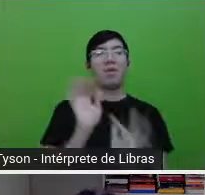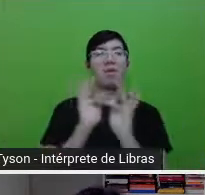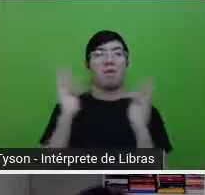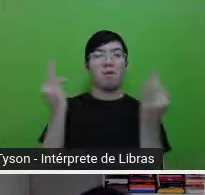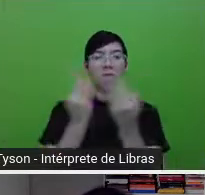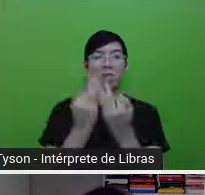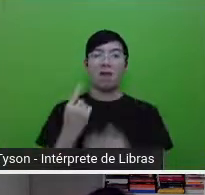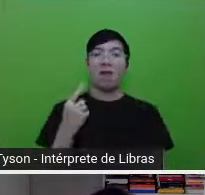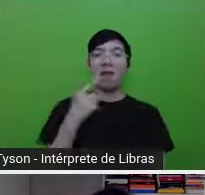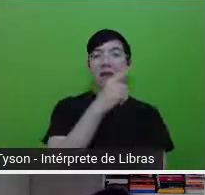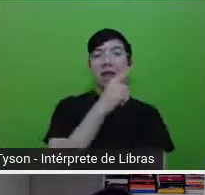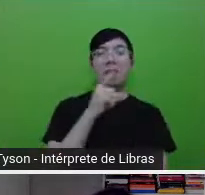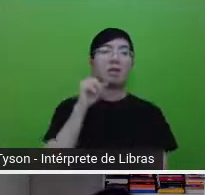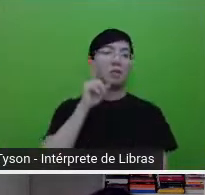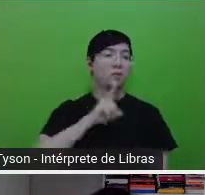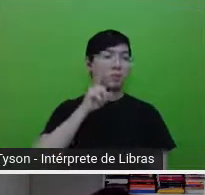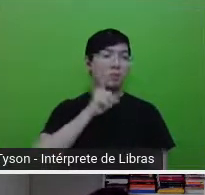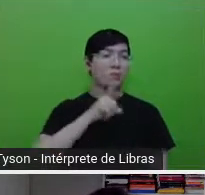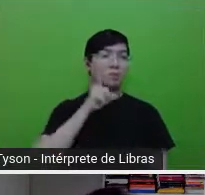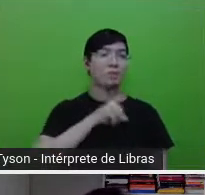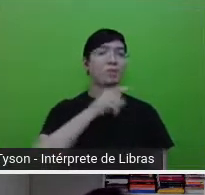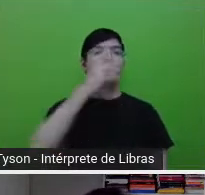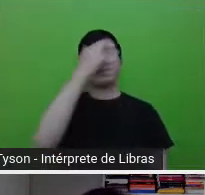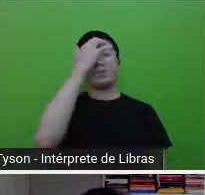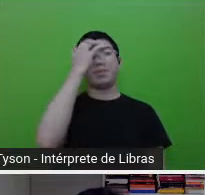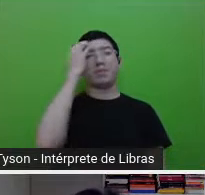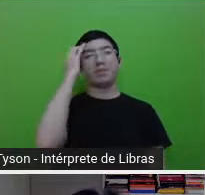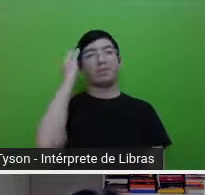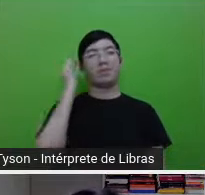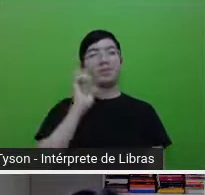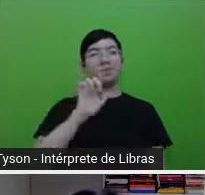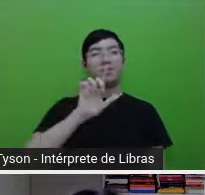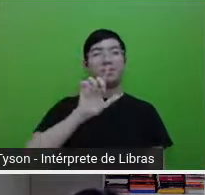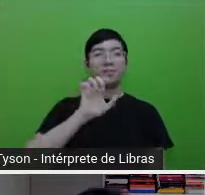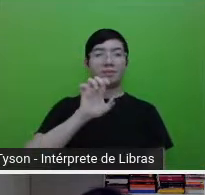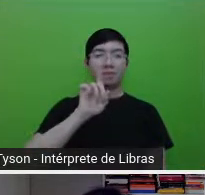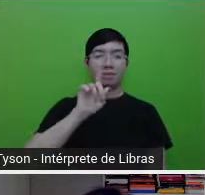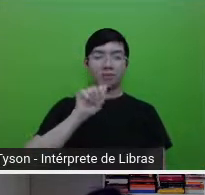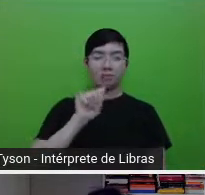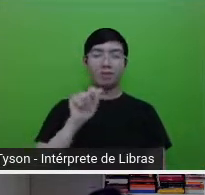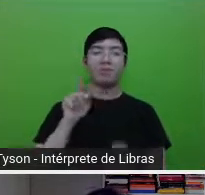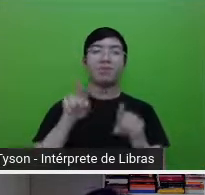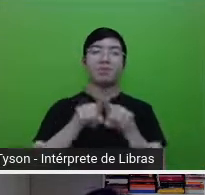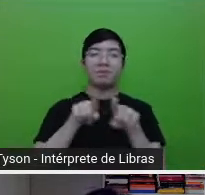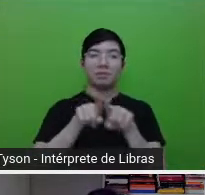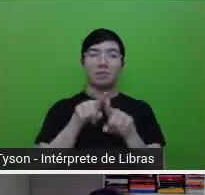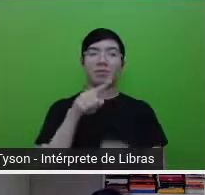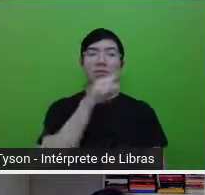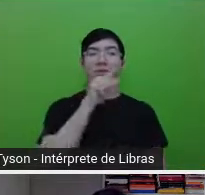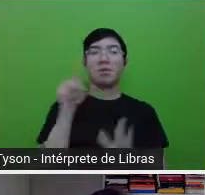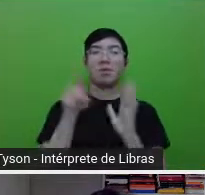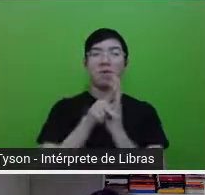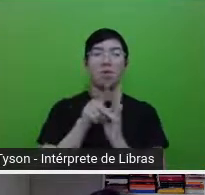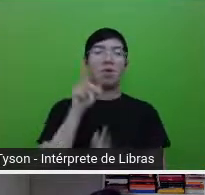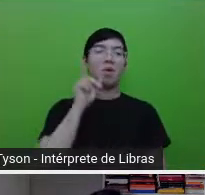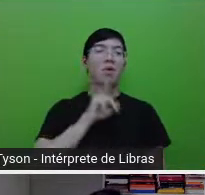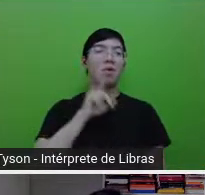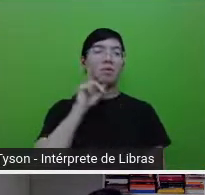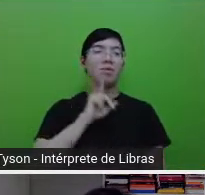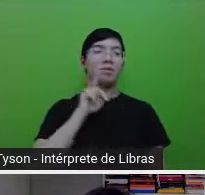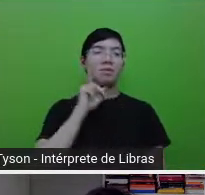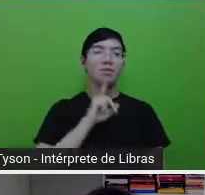A própria Leda também é também estadunidense. Nos Estados Unidos. Nos Estados Unidos.